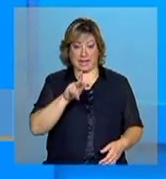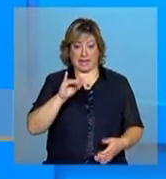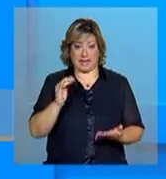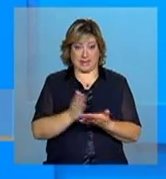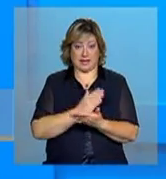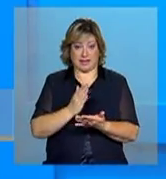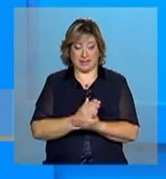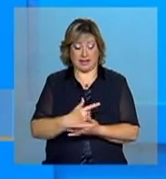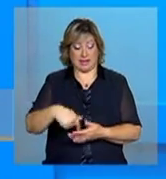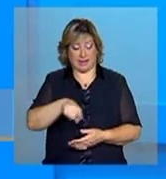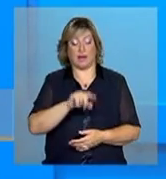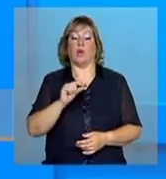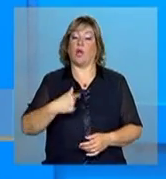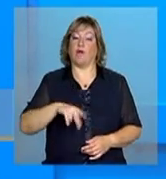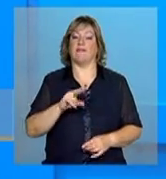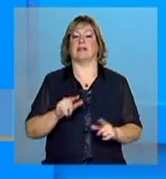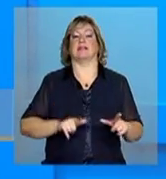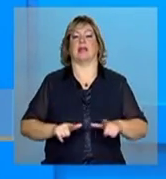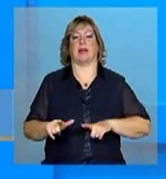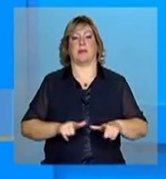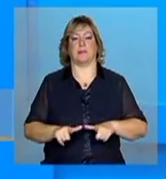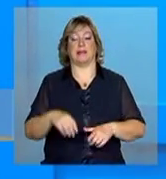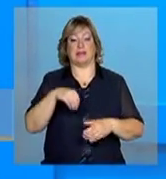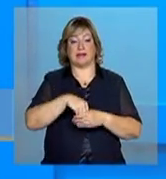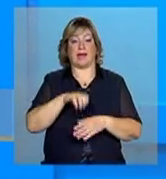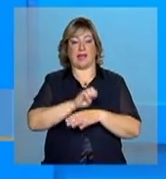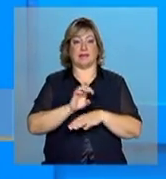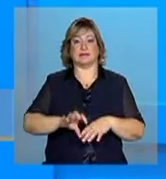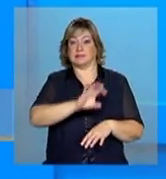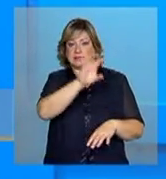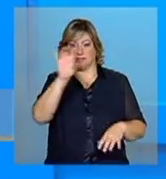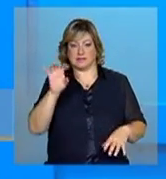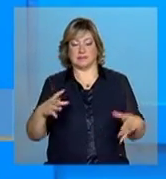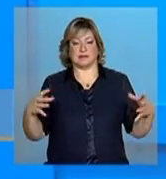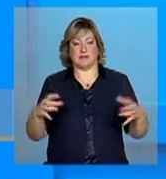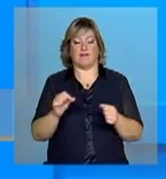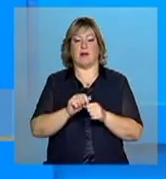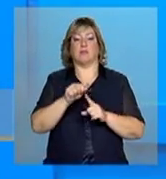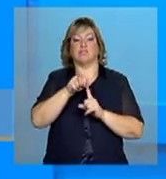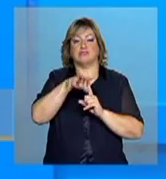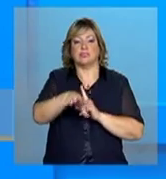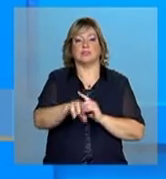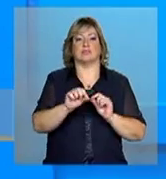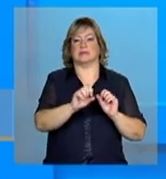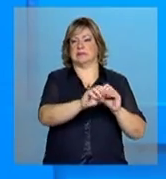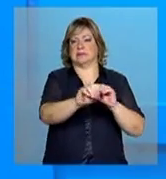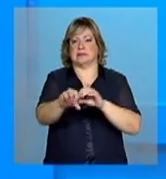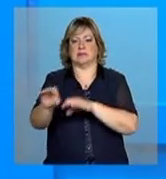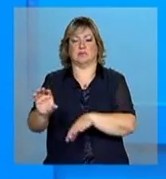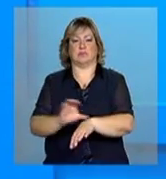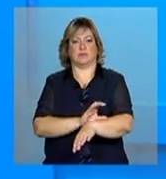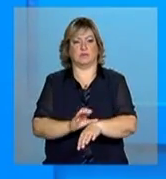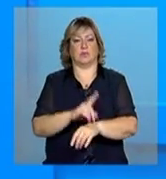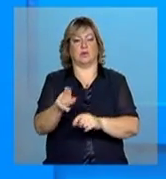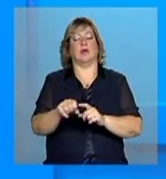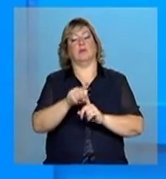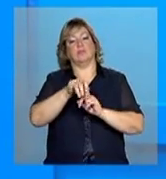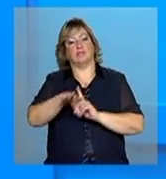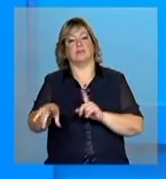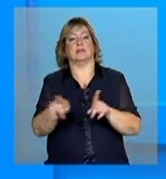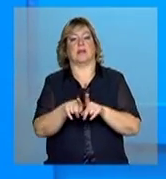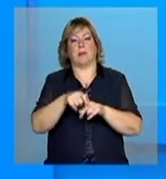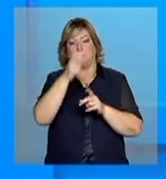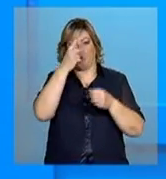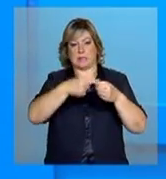está no guia é o que a gente vai trabalhar nos estados, formando esses multiplicadores, que vão multiplicar nos estados, nos municípios,